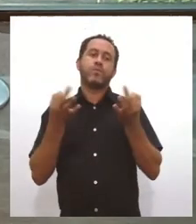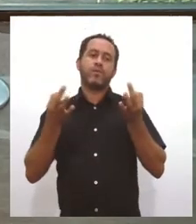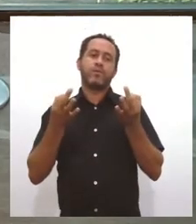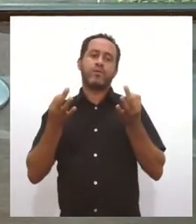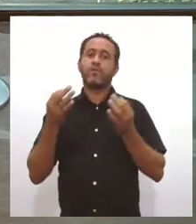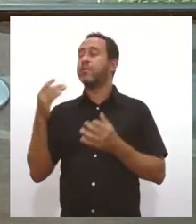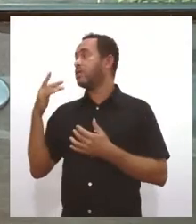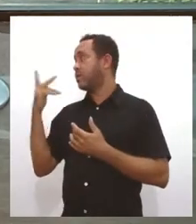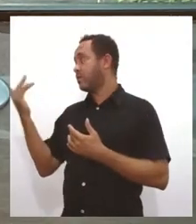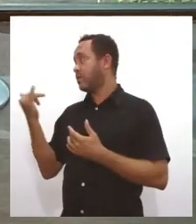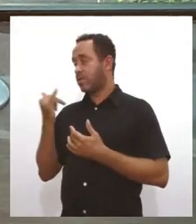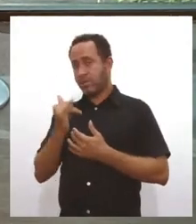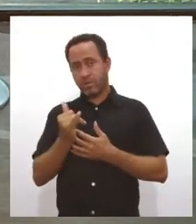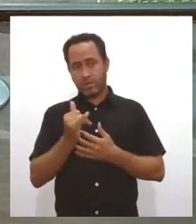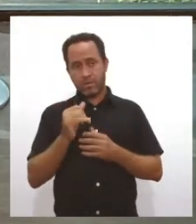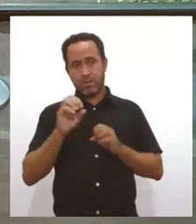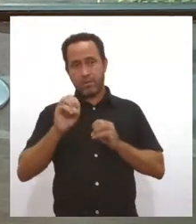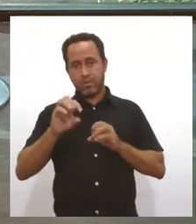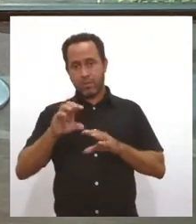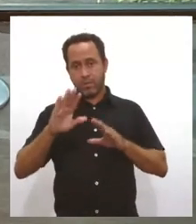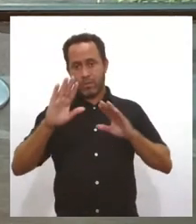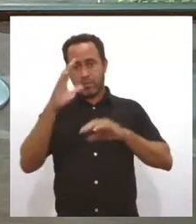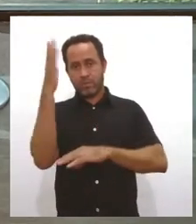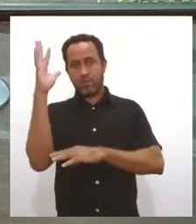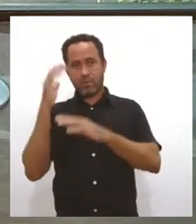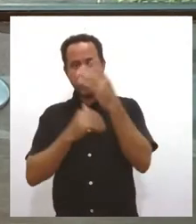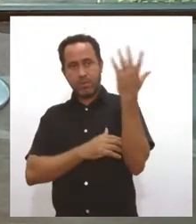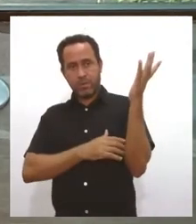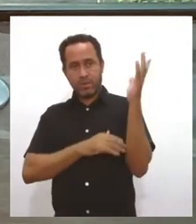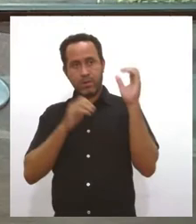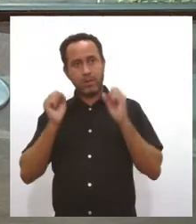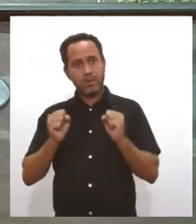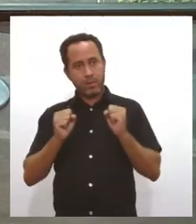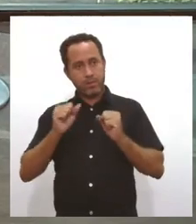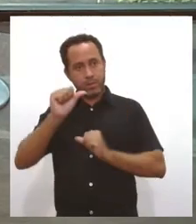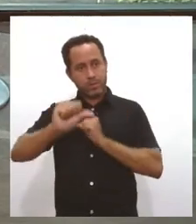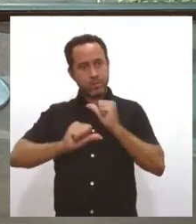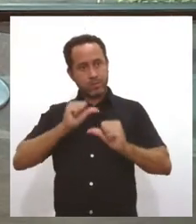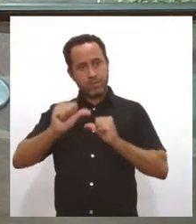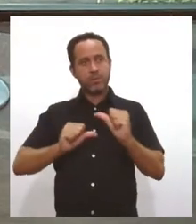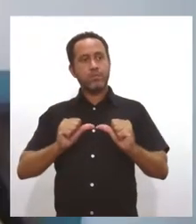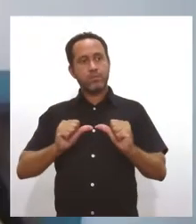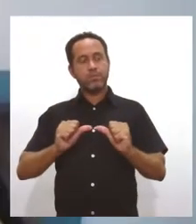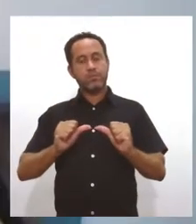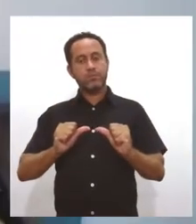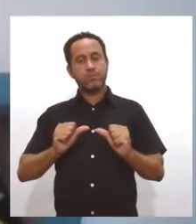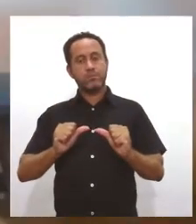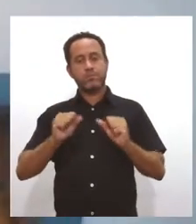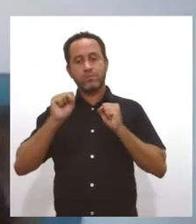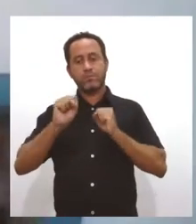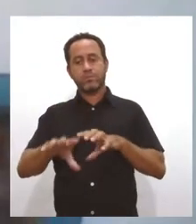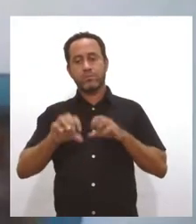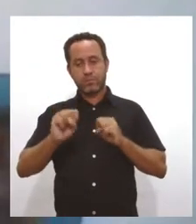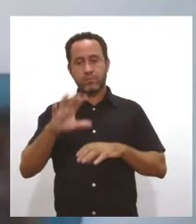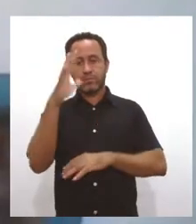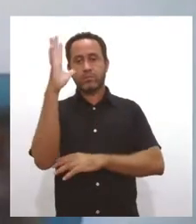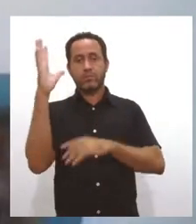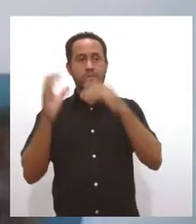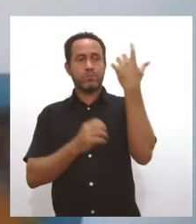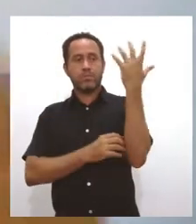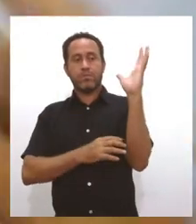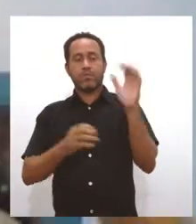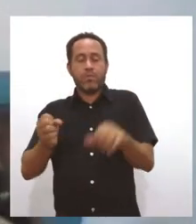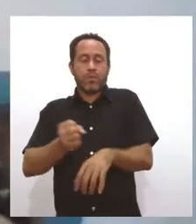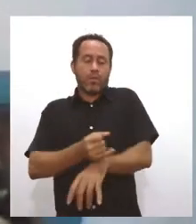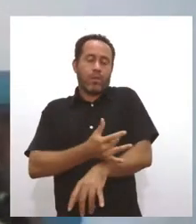falar, ela falou sobre educação ambiental, e aí que a gente pudesse também mudar um pouco esse paradigma da educação ambiental romantizada,